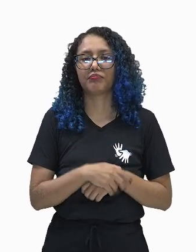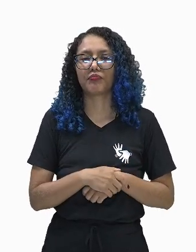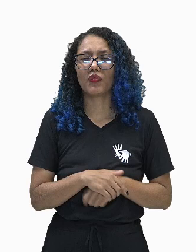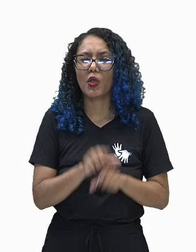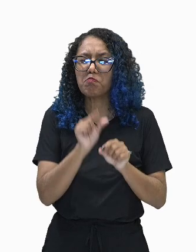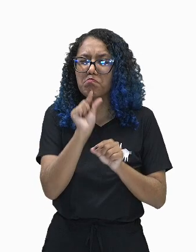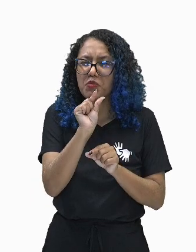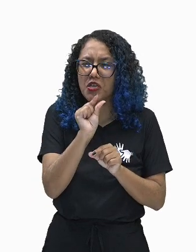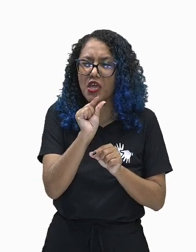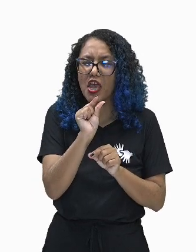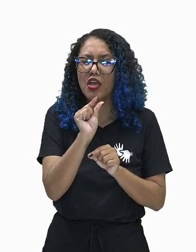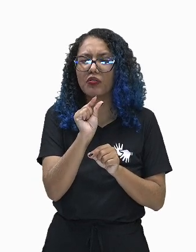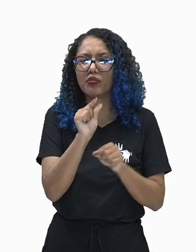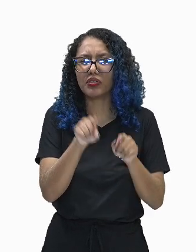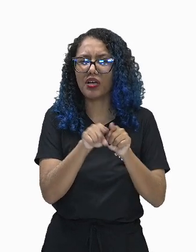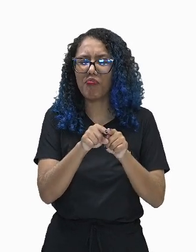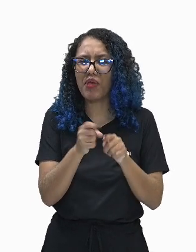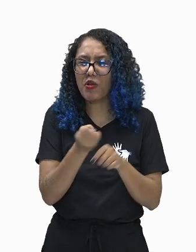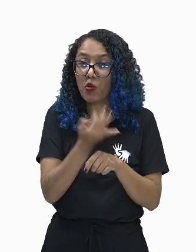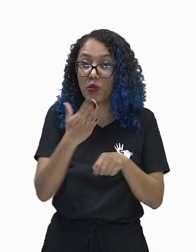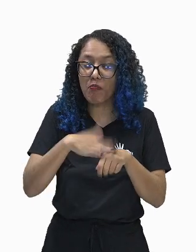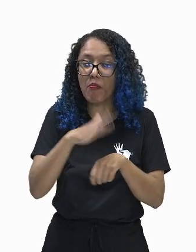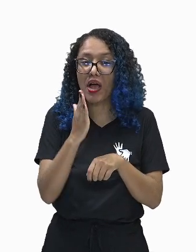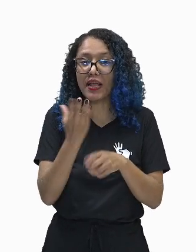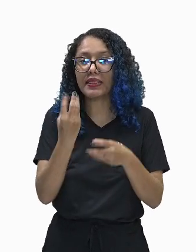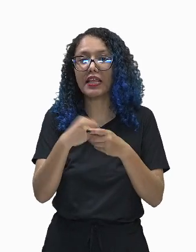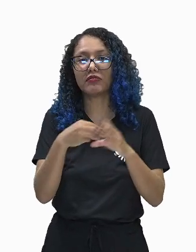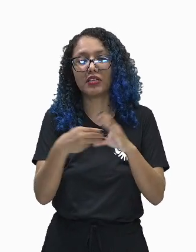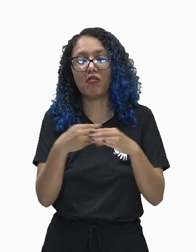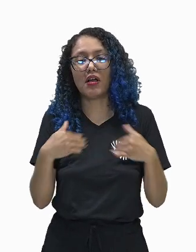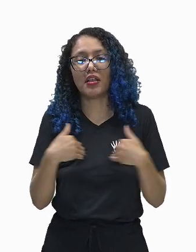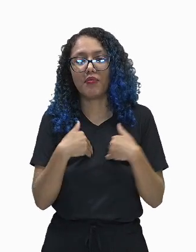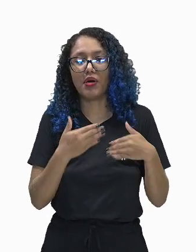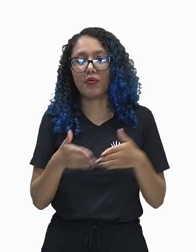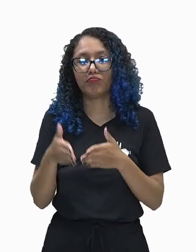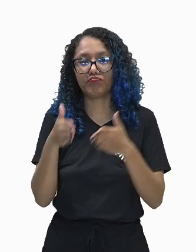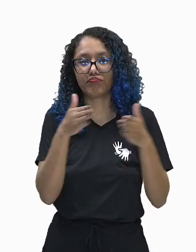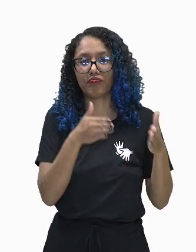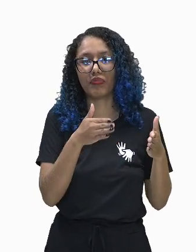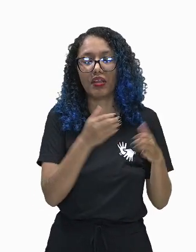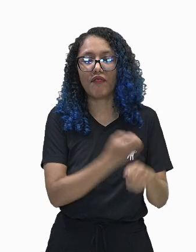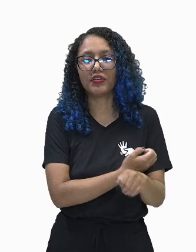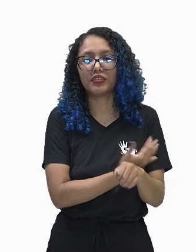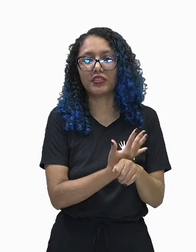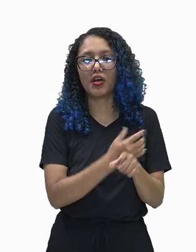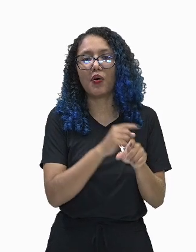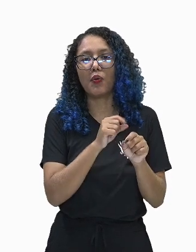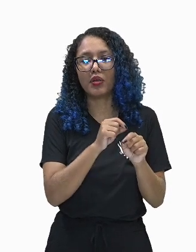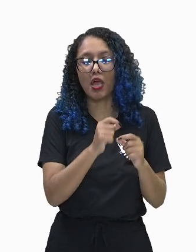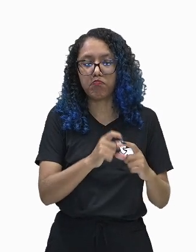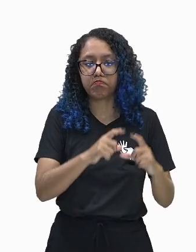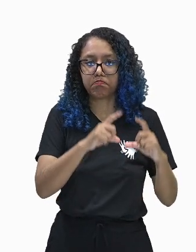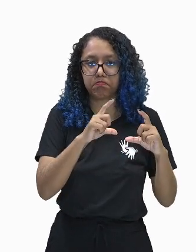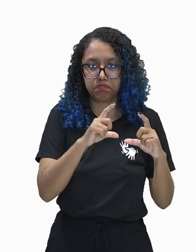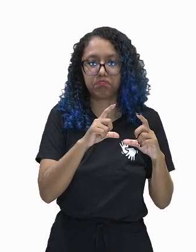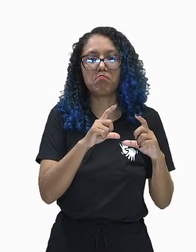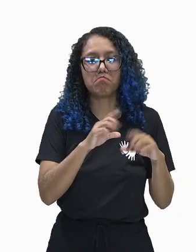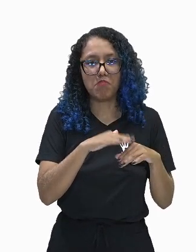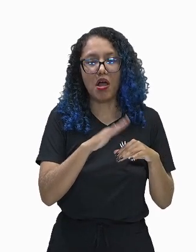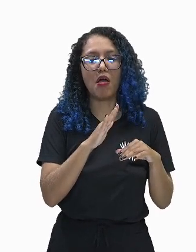e geralmente um vaculo grande e central estará presente na célula vegetal.